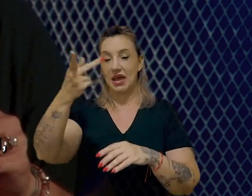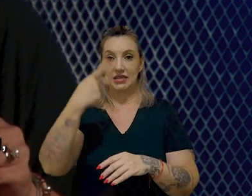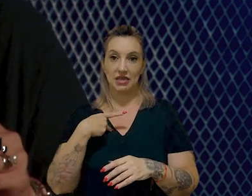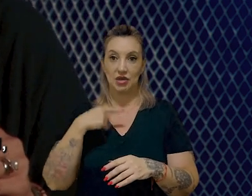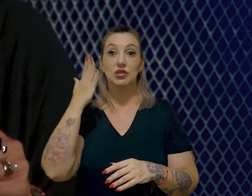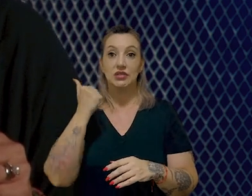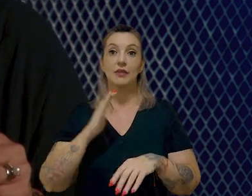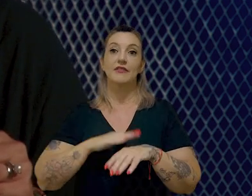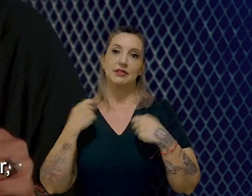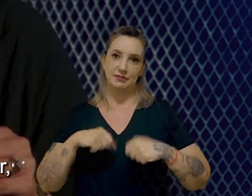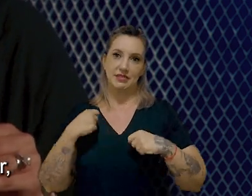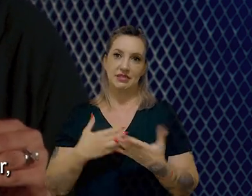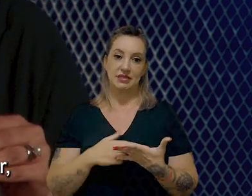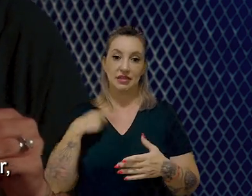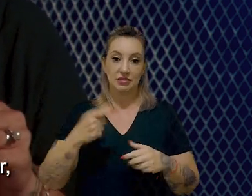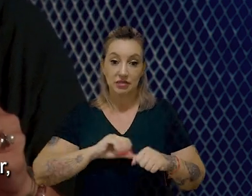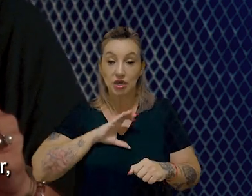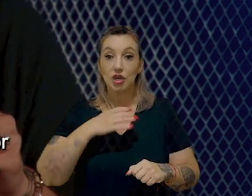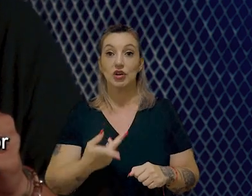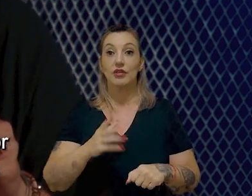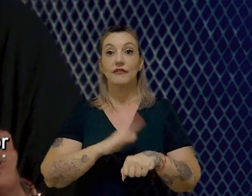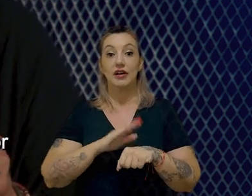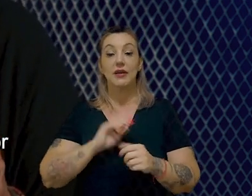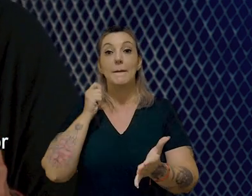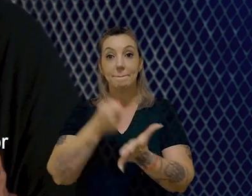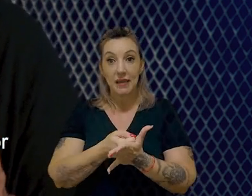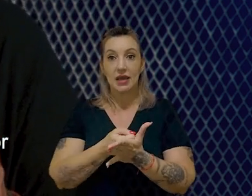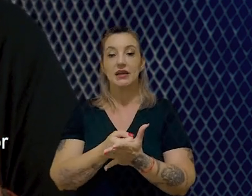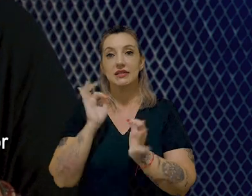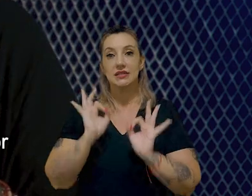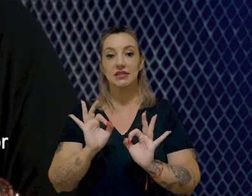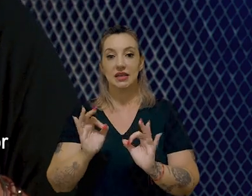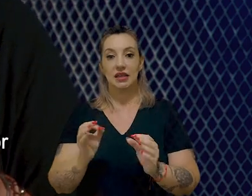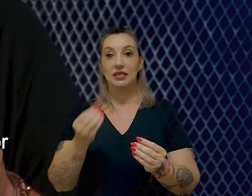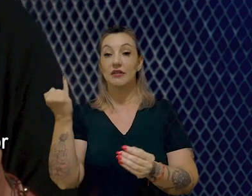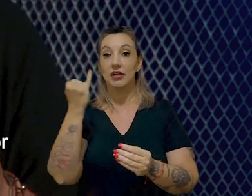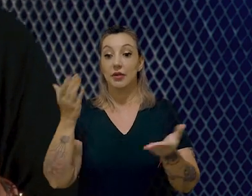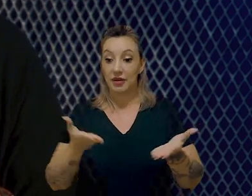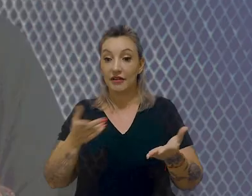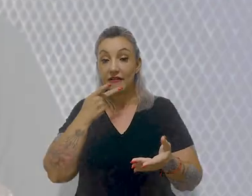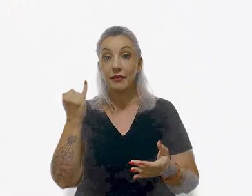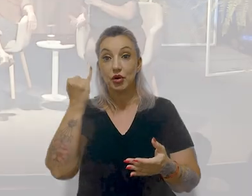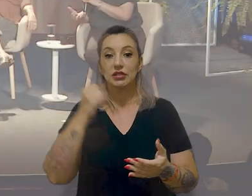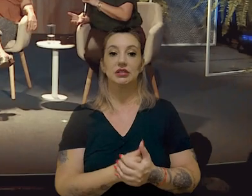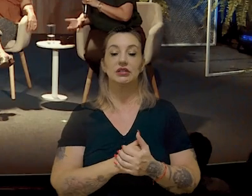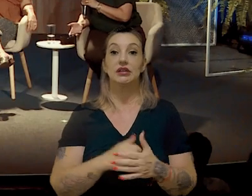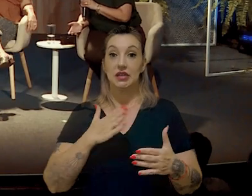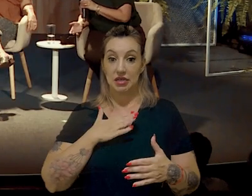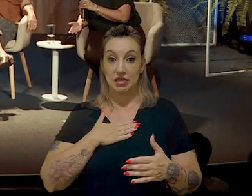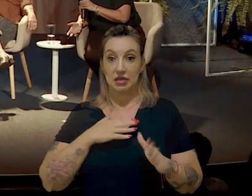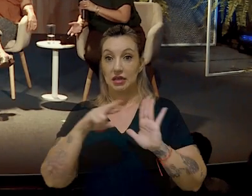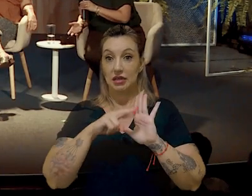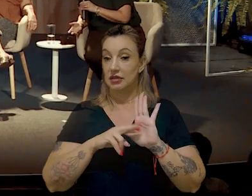que sabem o que fazer. A gente precisa ter a coragem de fazer, pagar o quanto custa e trazer o valor presente para falar que vale a pena. Então, para mim,